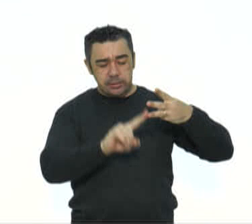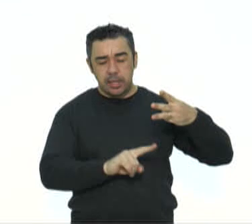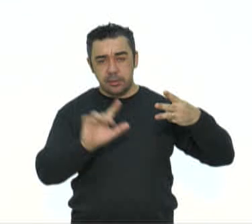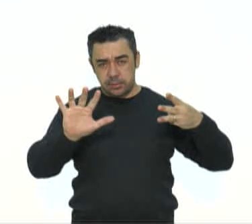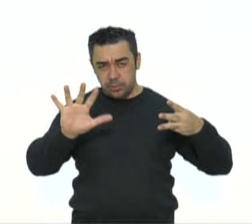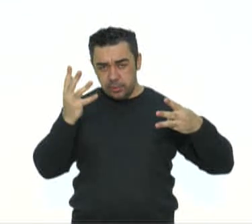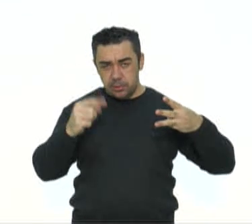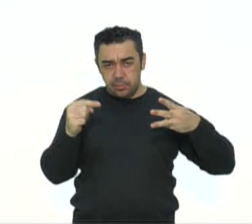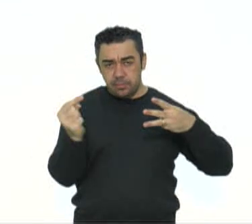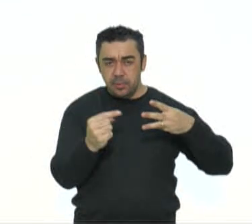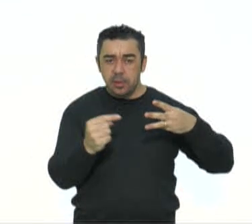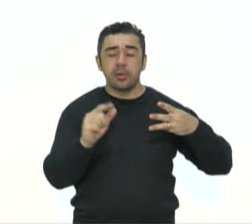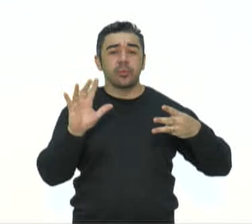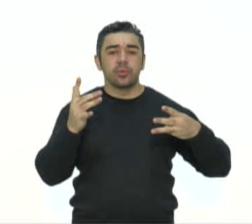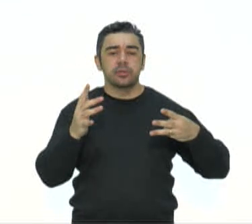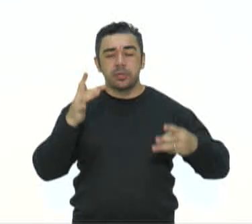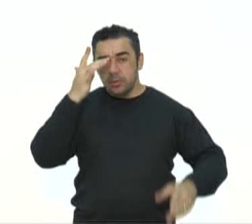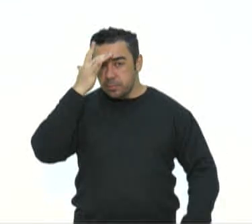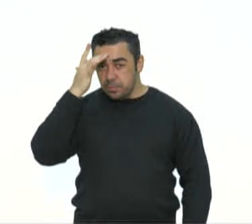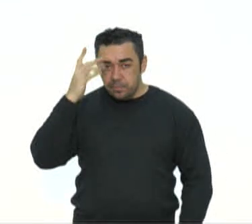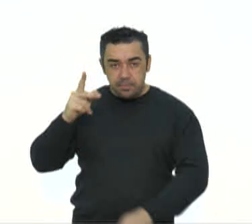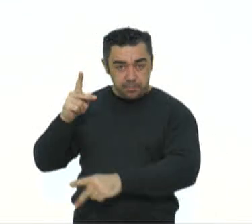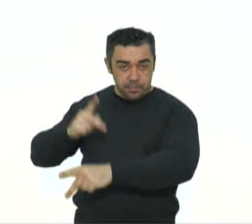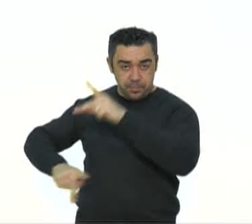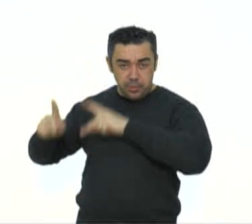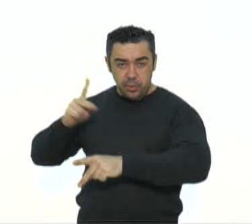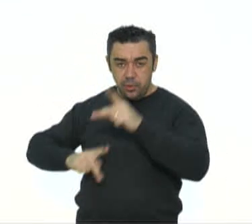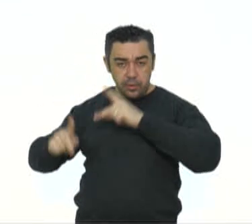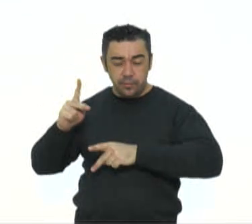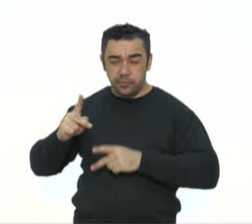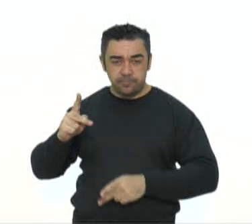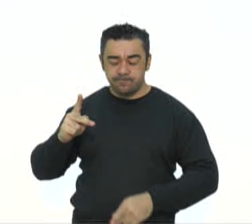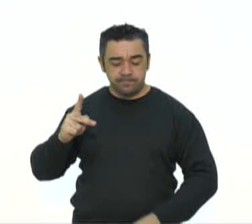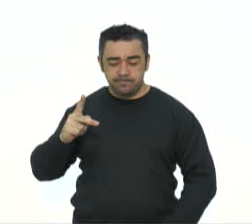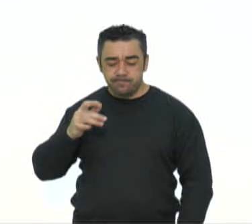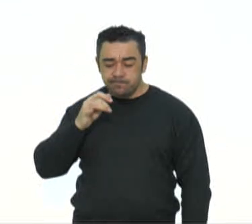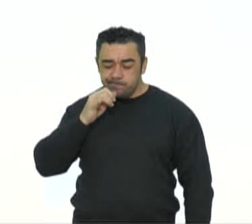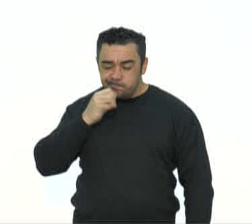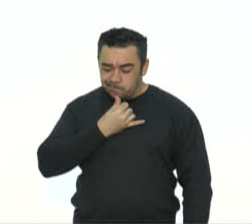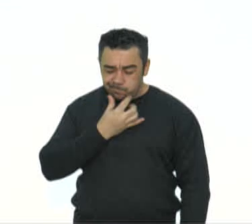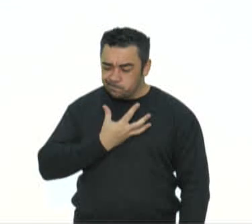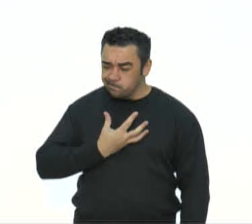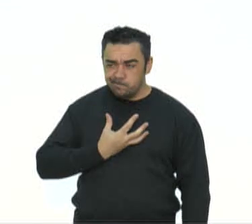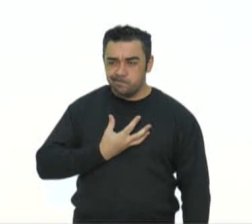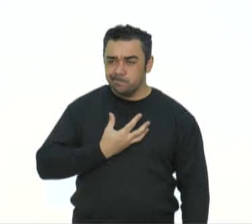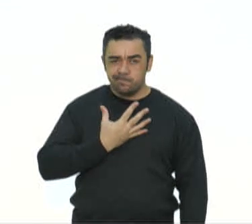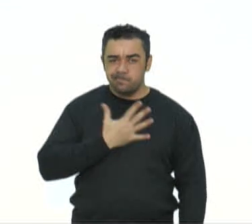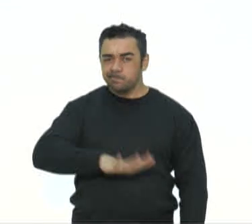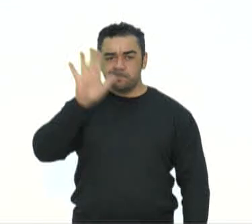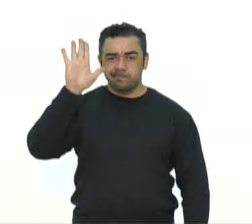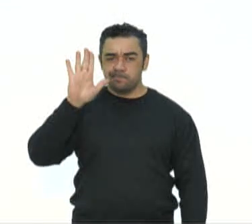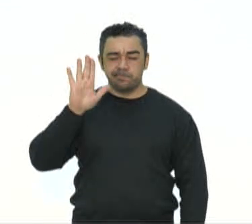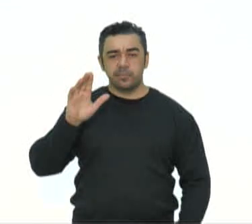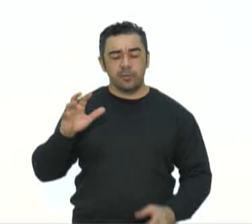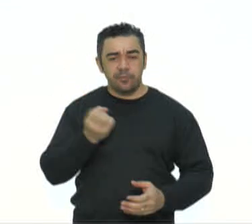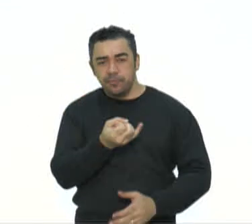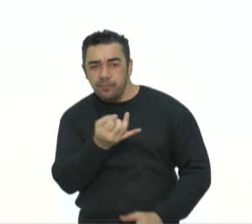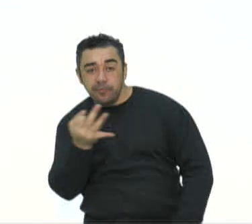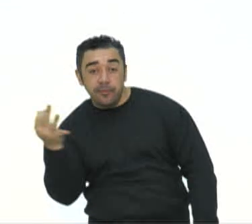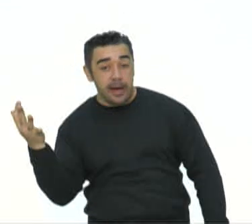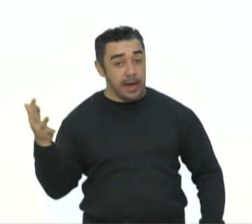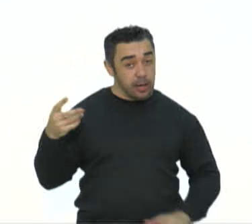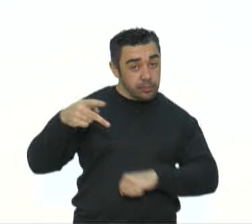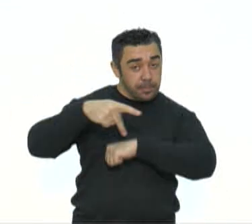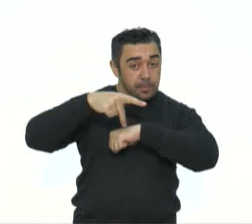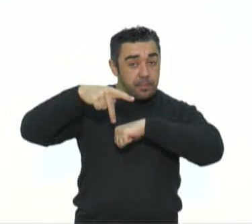então, uma onda de insatisfação e contestação popular. Em muitos países da Europa,